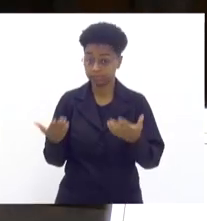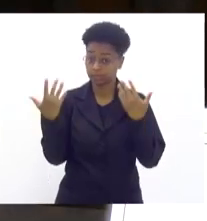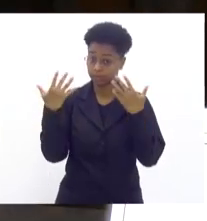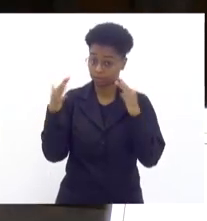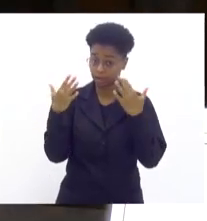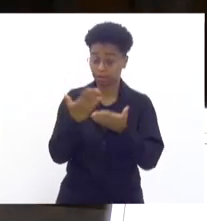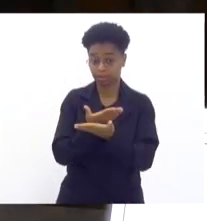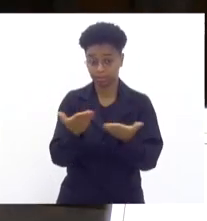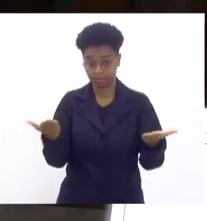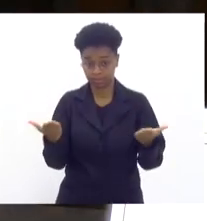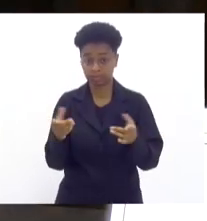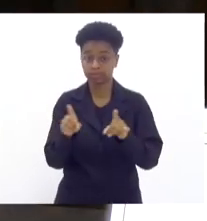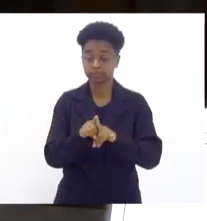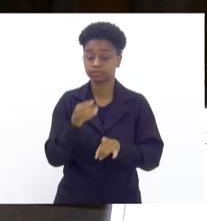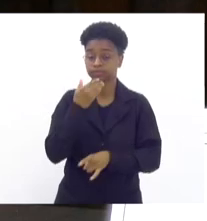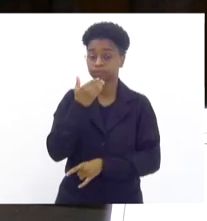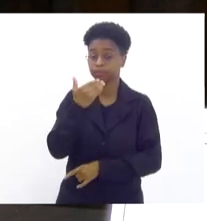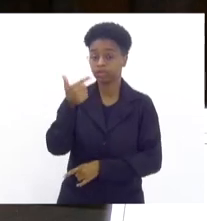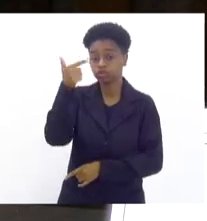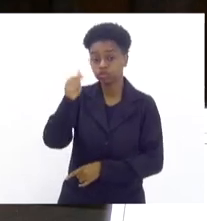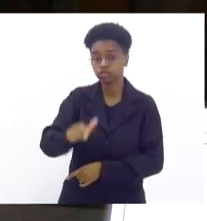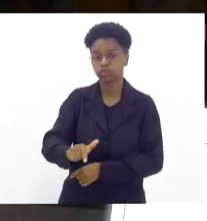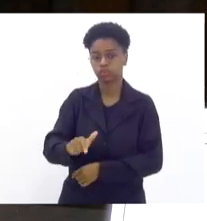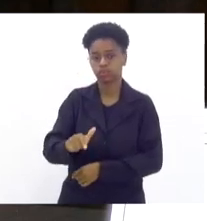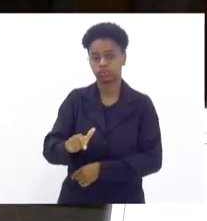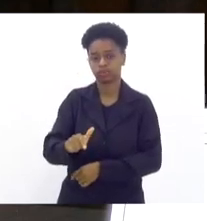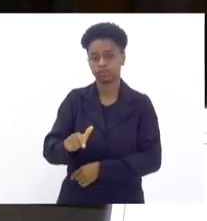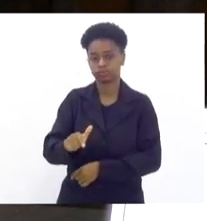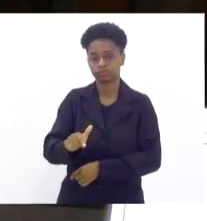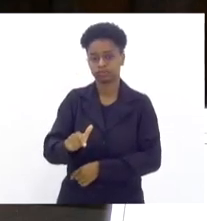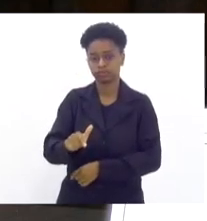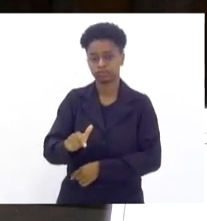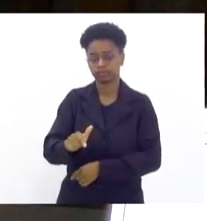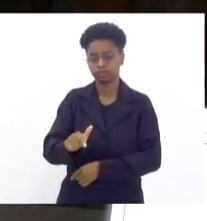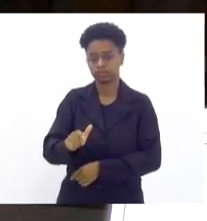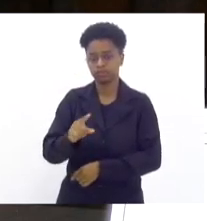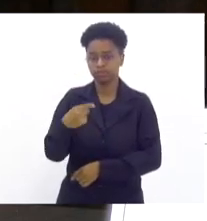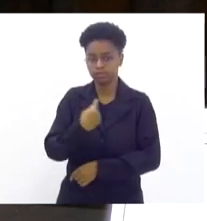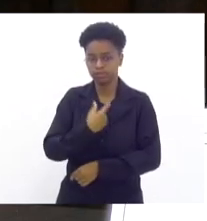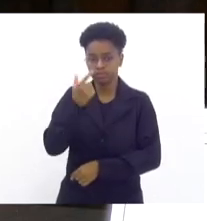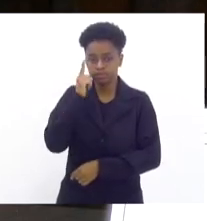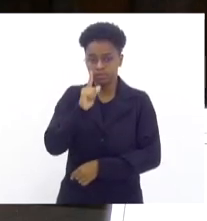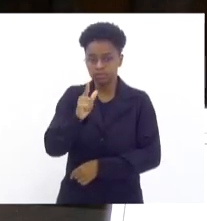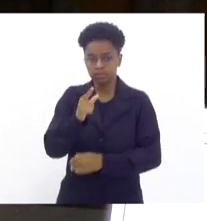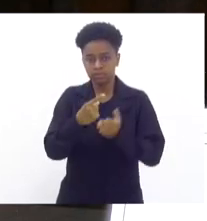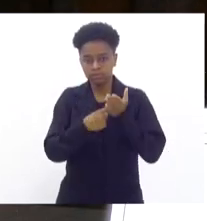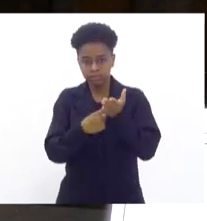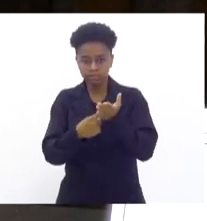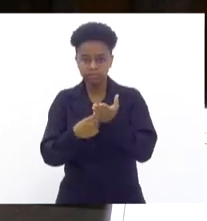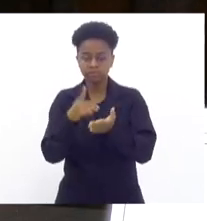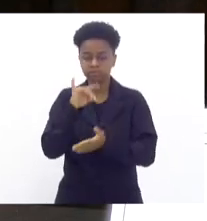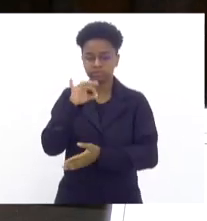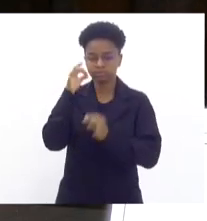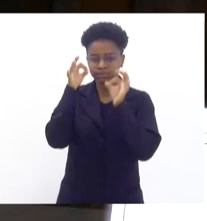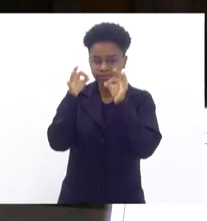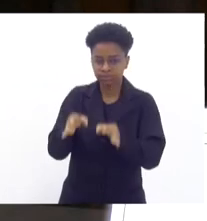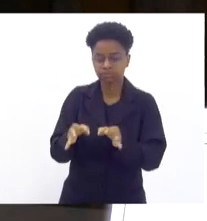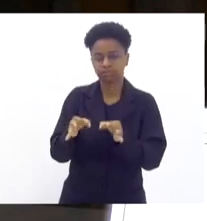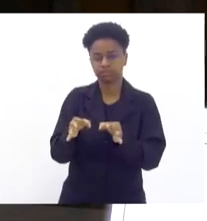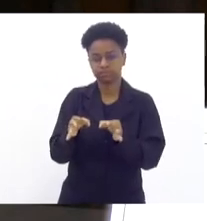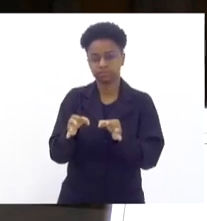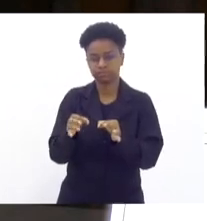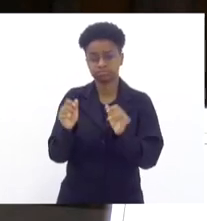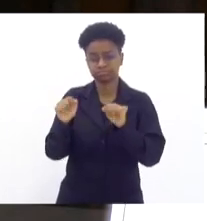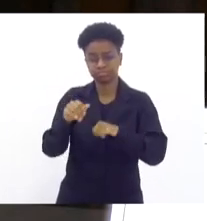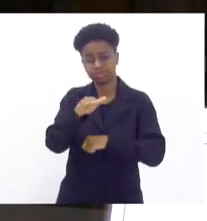vossa excelência e pedir aqui, novamente, que a gente marque a data efetiva dessa